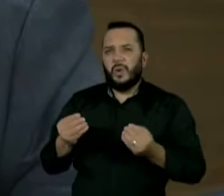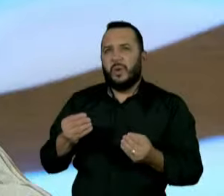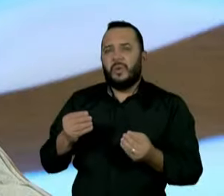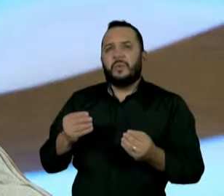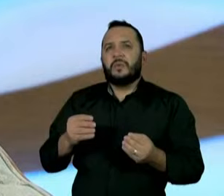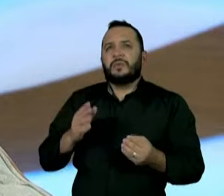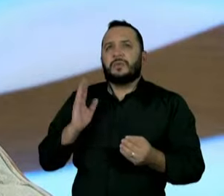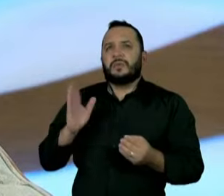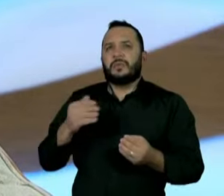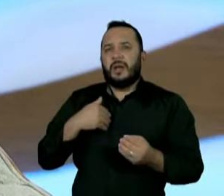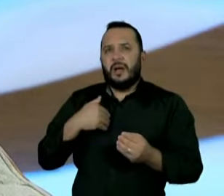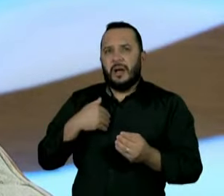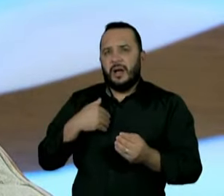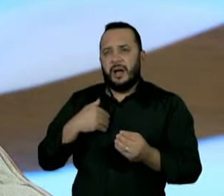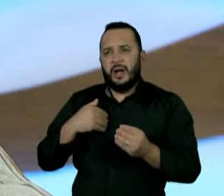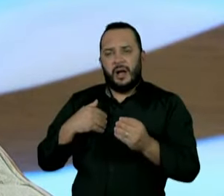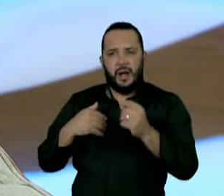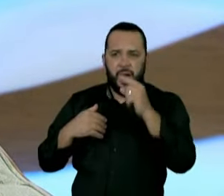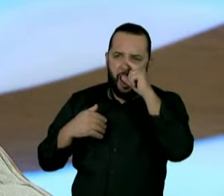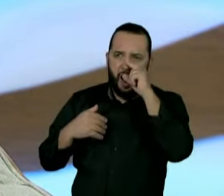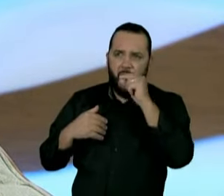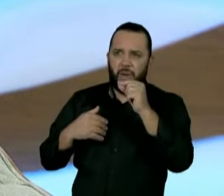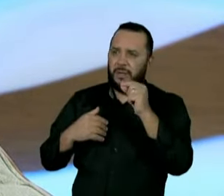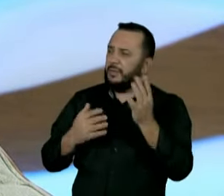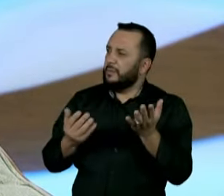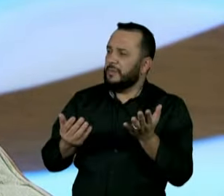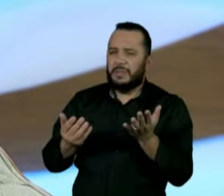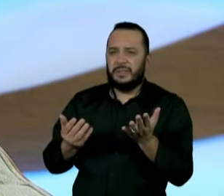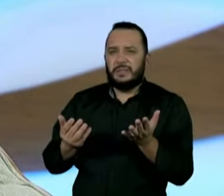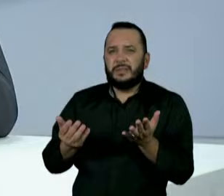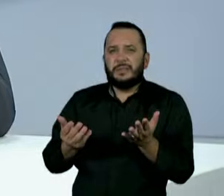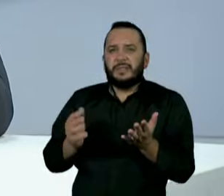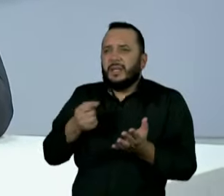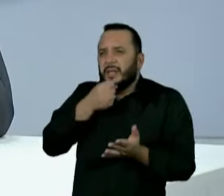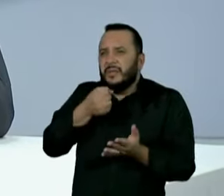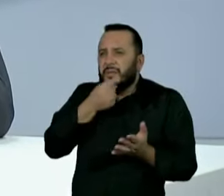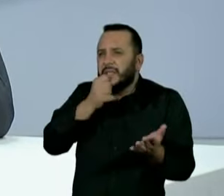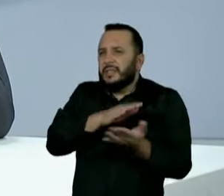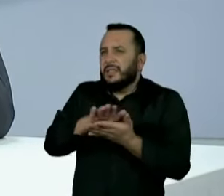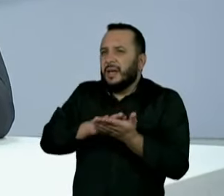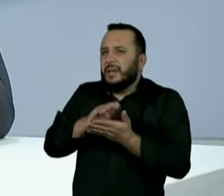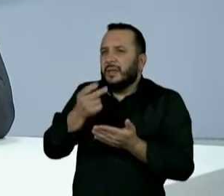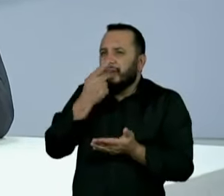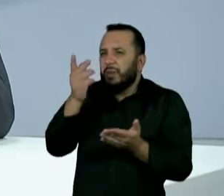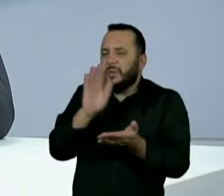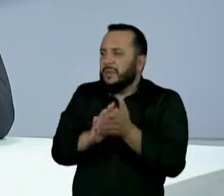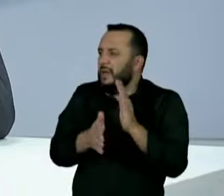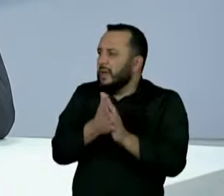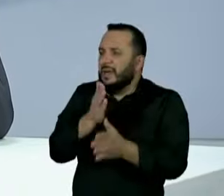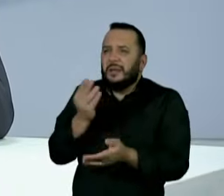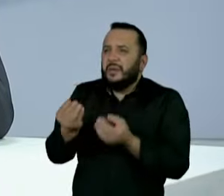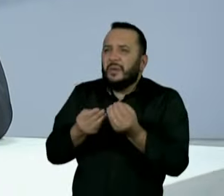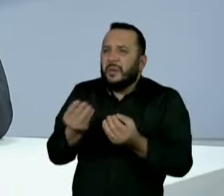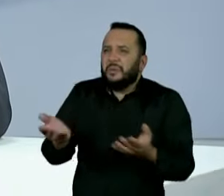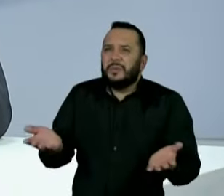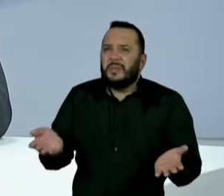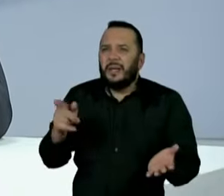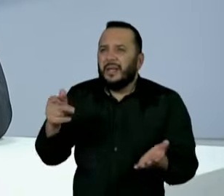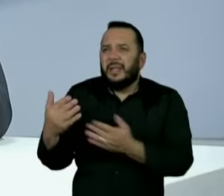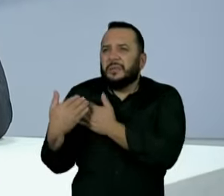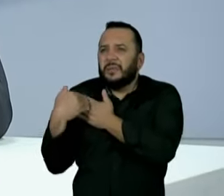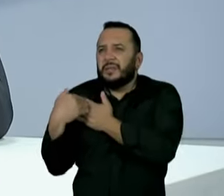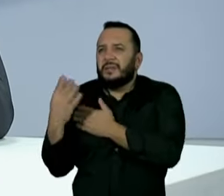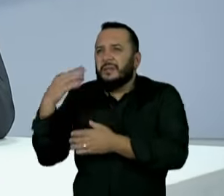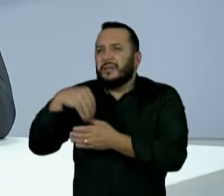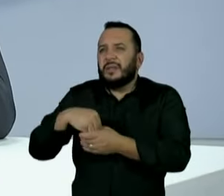ocupar, que assuntos que ele tem tratado ali, porque o Alckmin não tem dado entrevistas assim, no máximo fez umas declarações, isso é um assunto que acaba